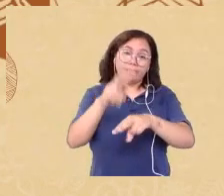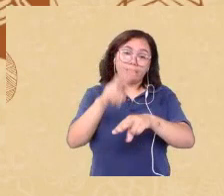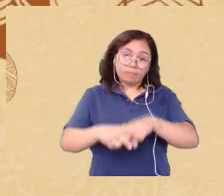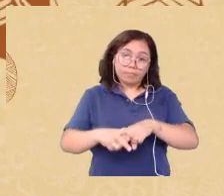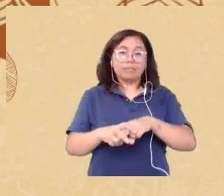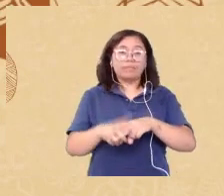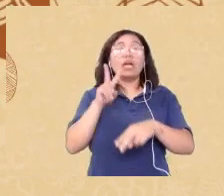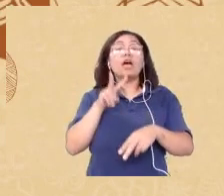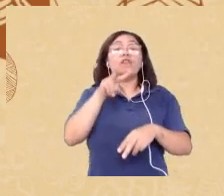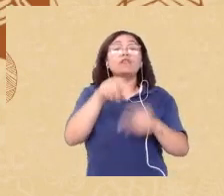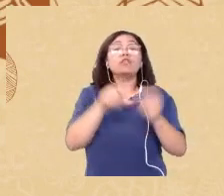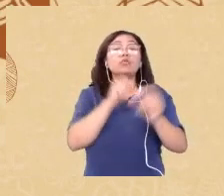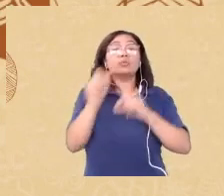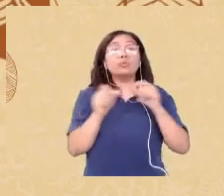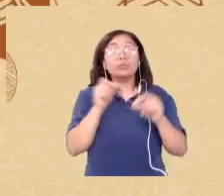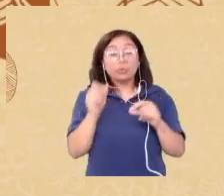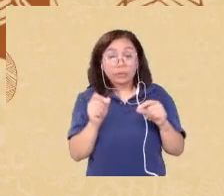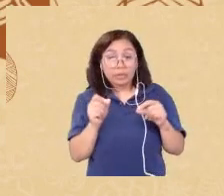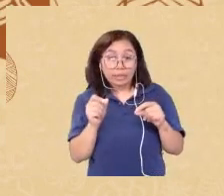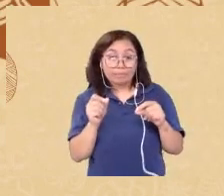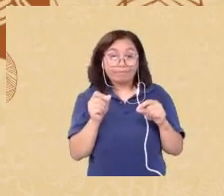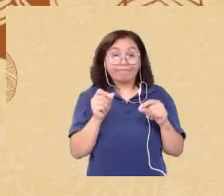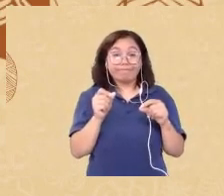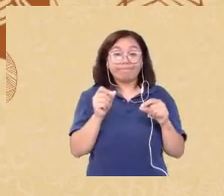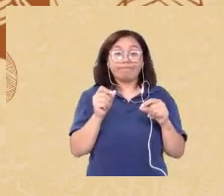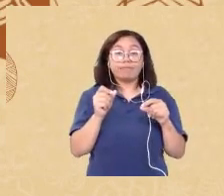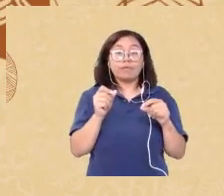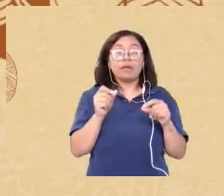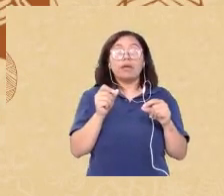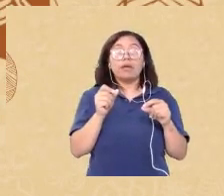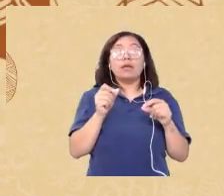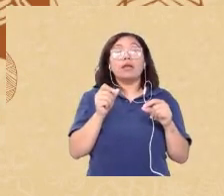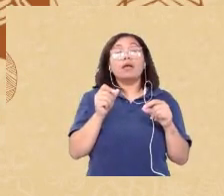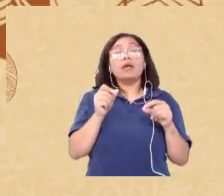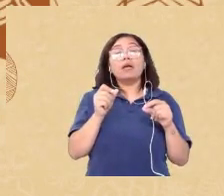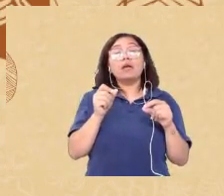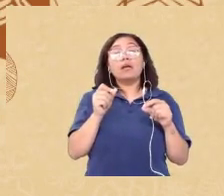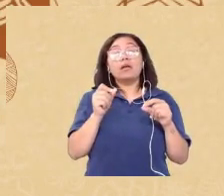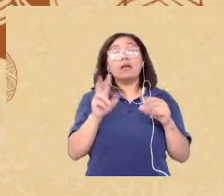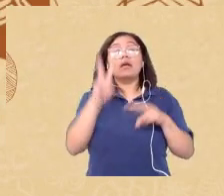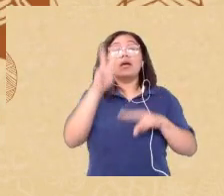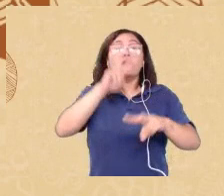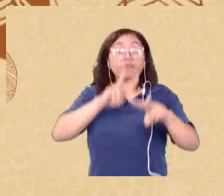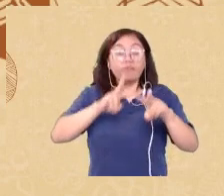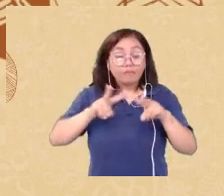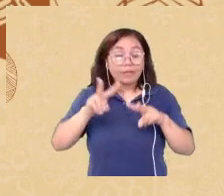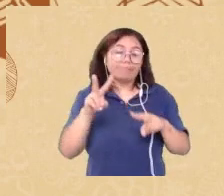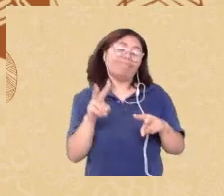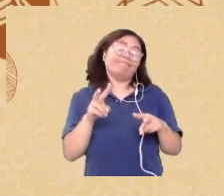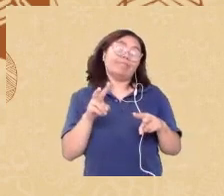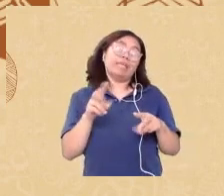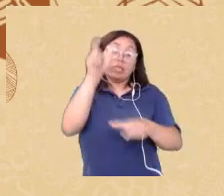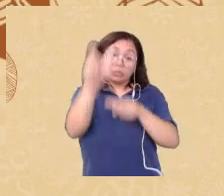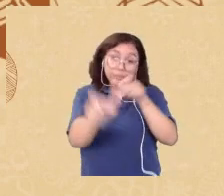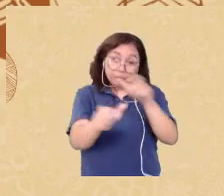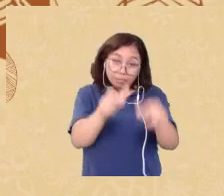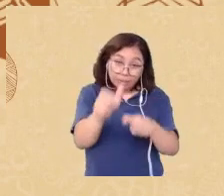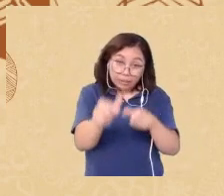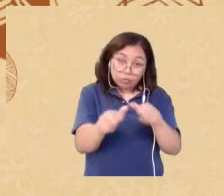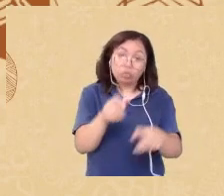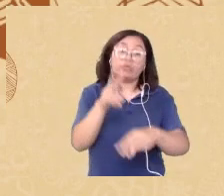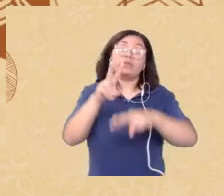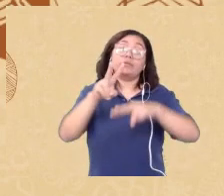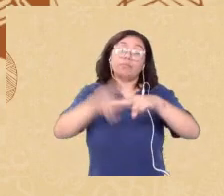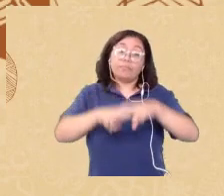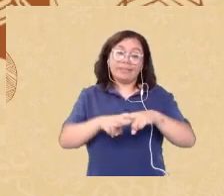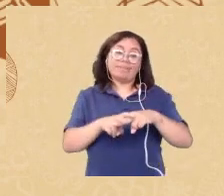não encontrei nada mais recente mas o fato é que a gente vê baixa escolaridade maior número de